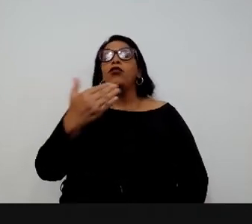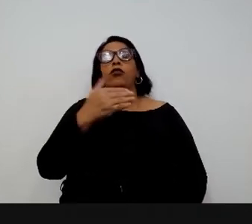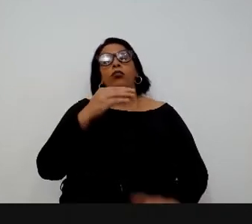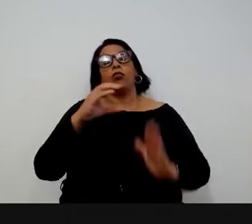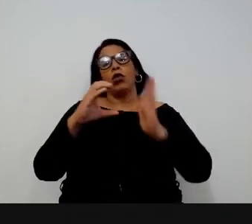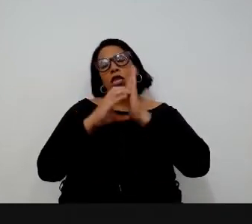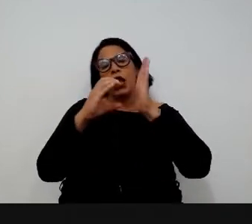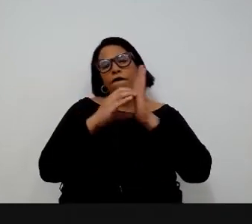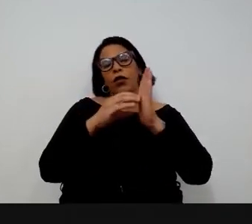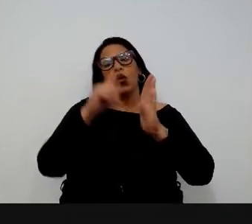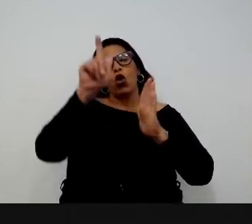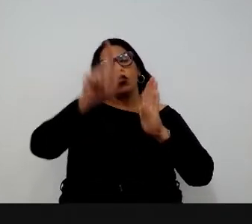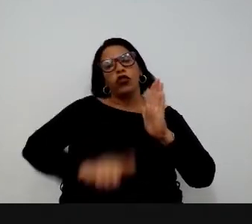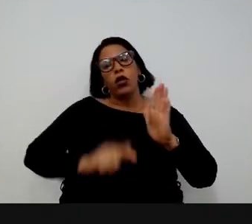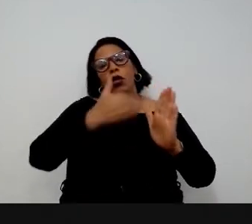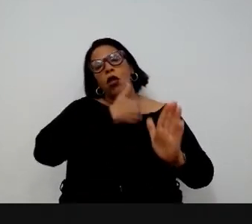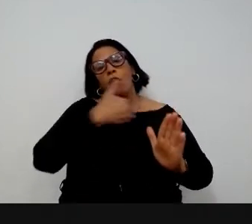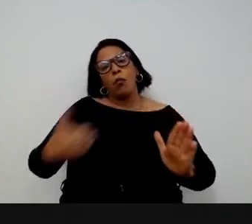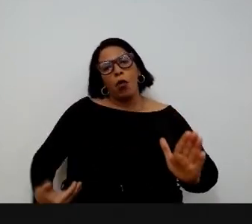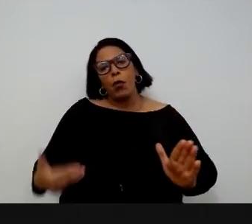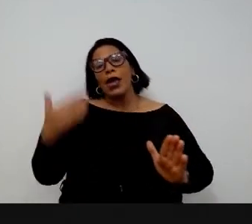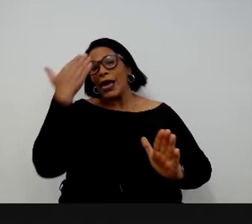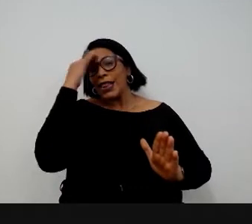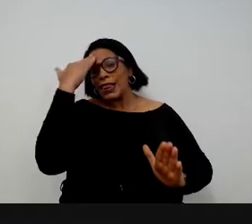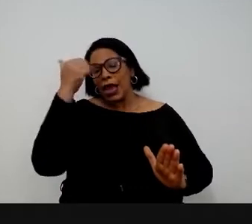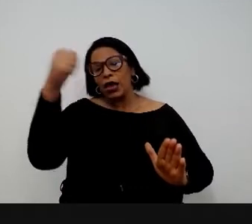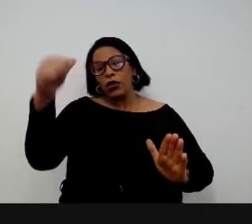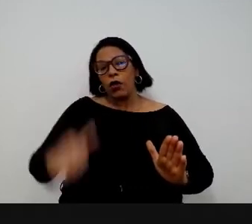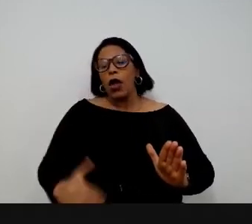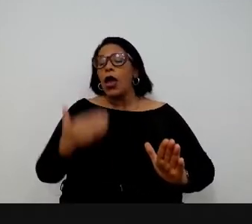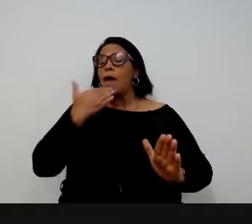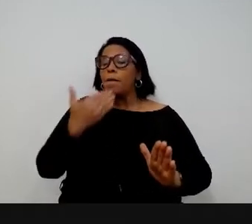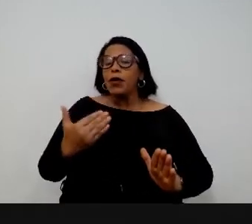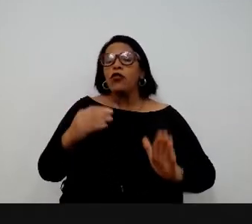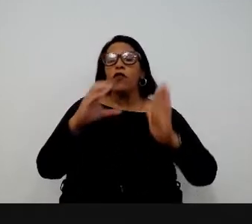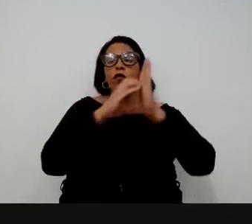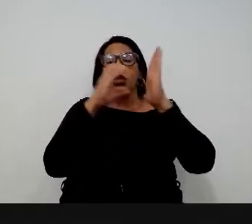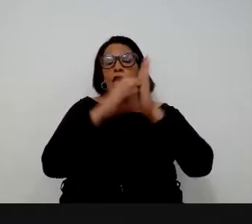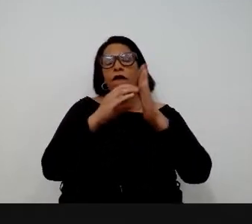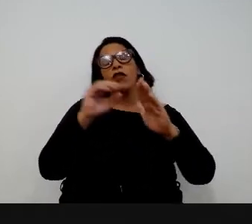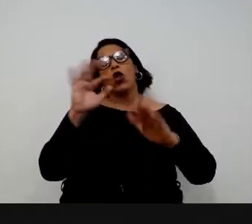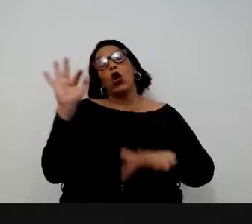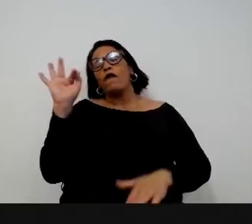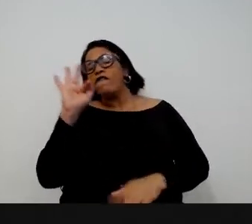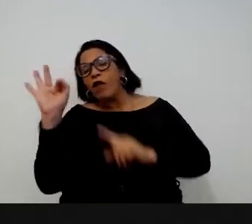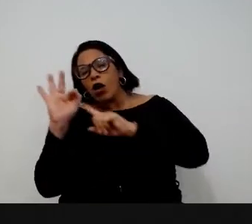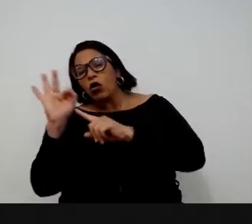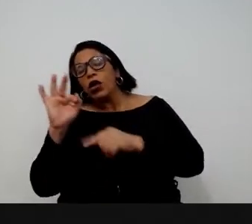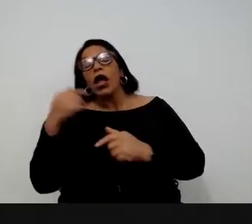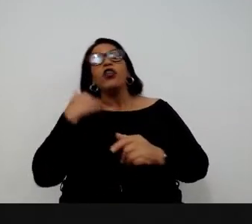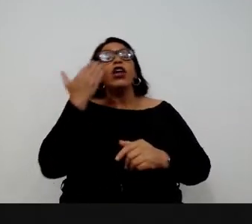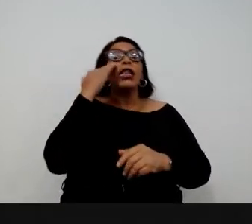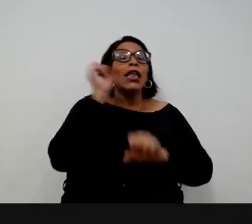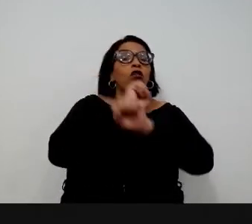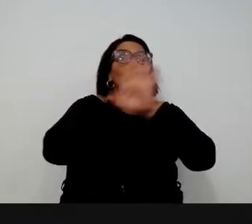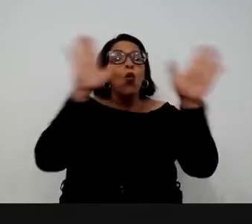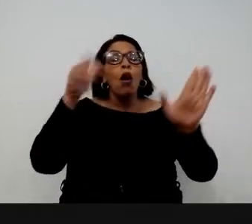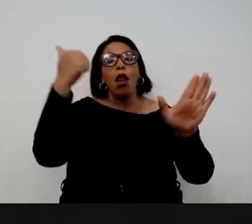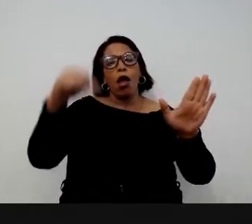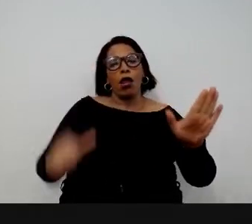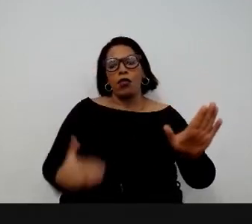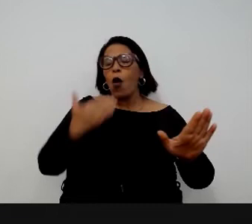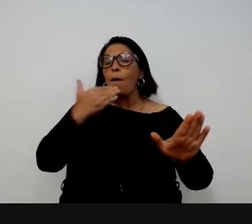públicos que entendem da política ser avaliada e pegamos avaliadores às vezes da academia que entendem de avaliação.